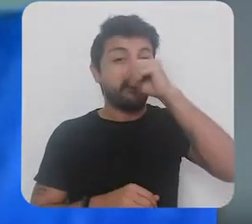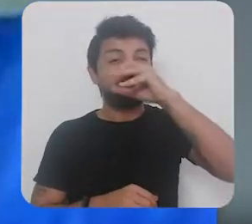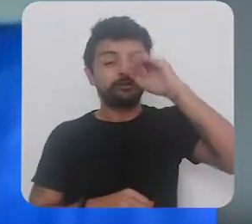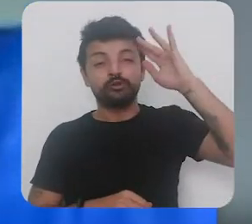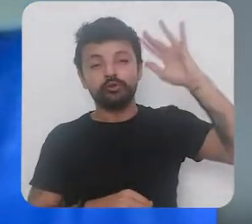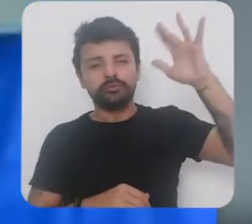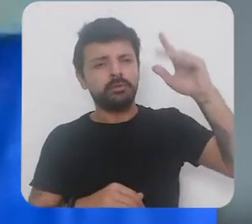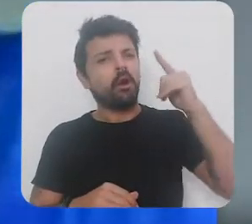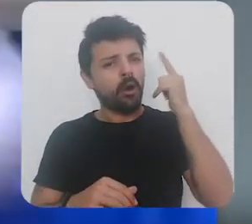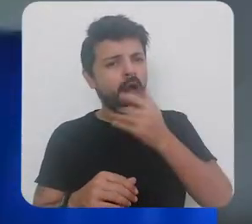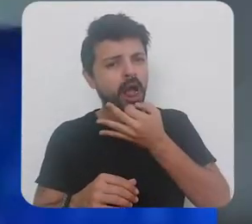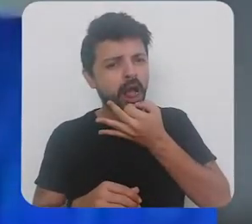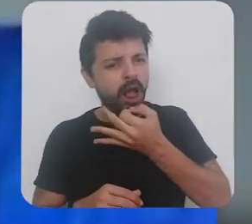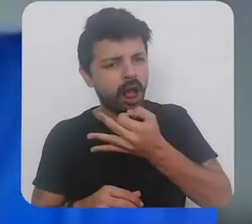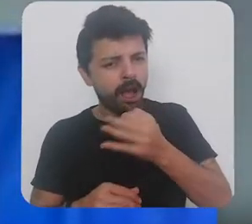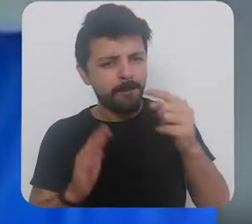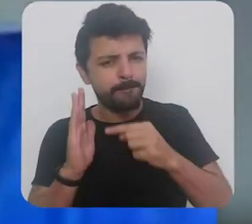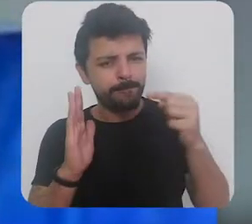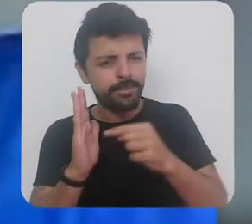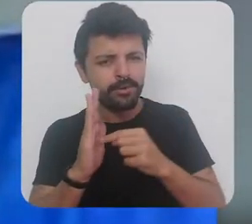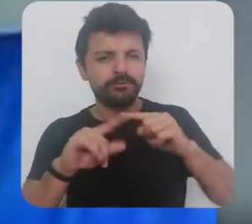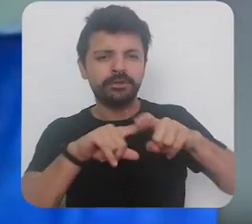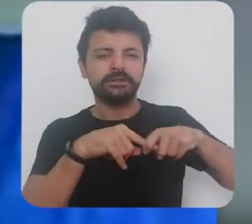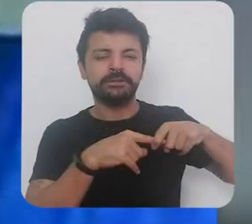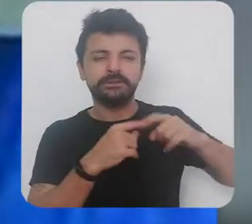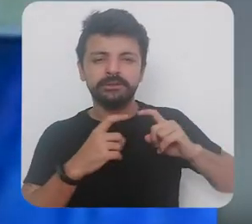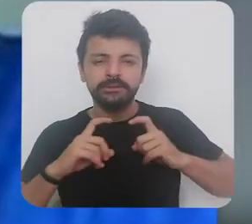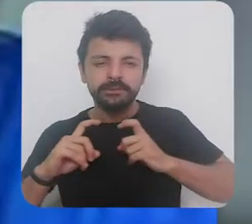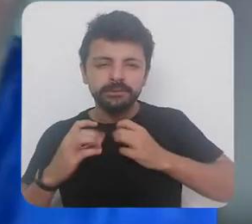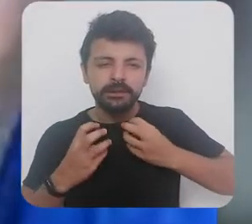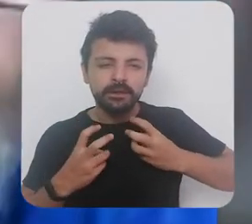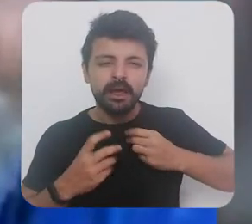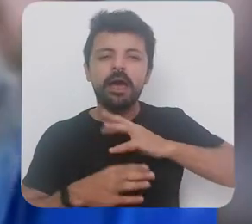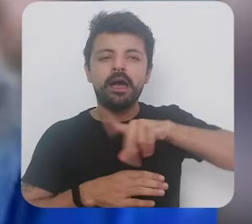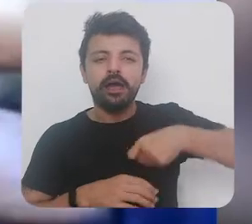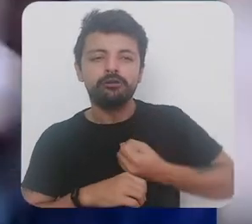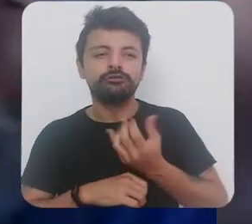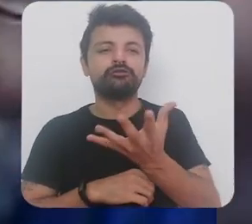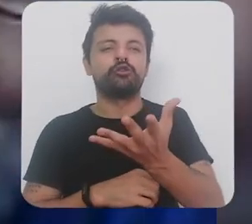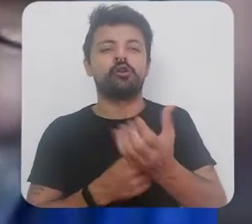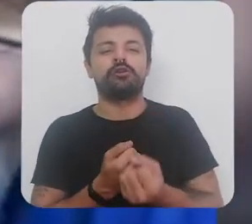absurda de assustar por isso que eu estou dividindo com vocês esse